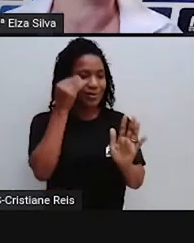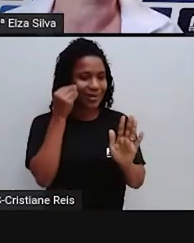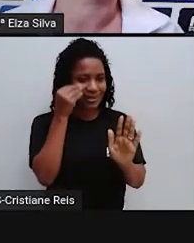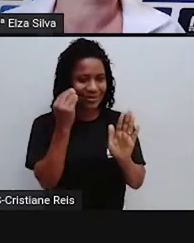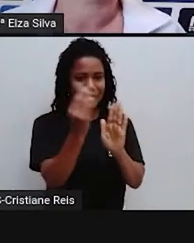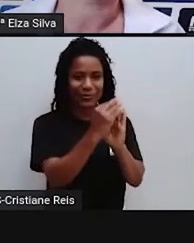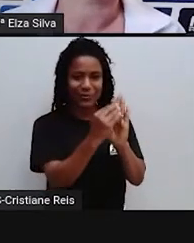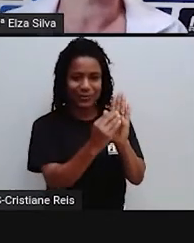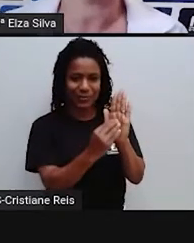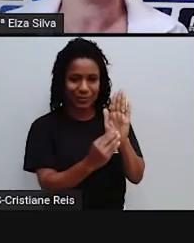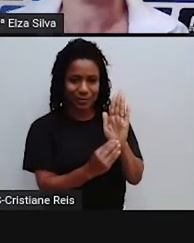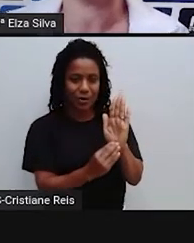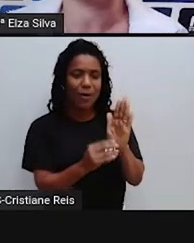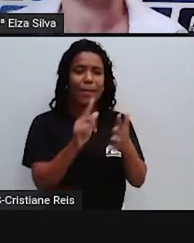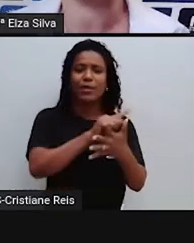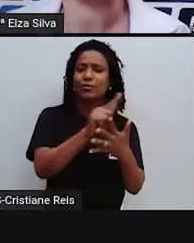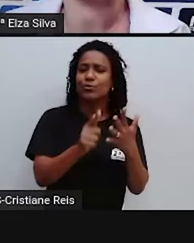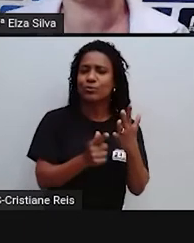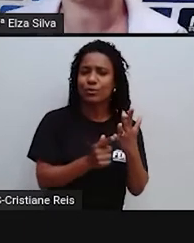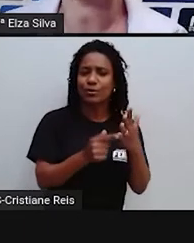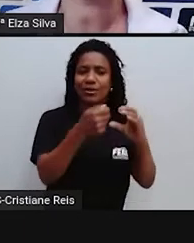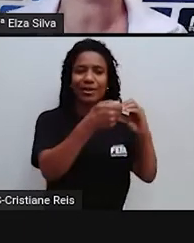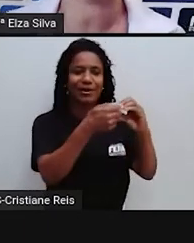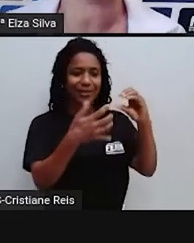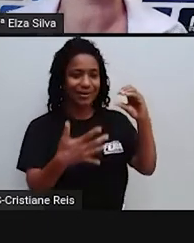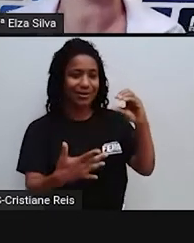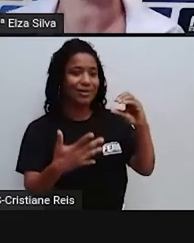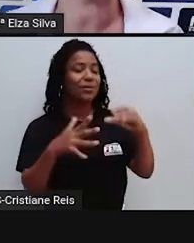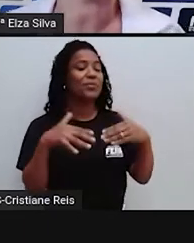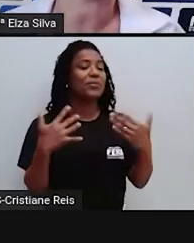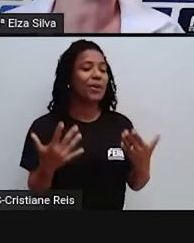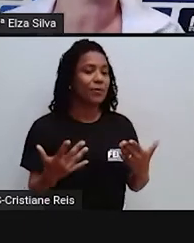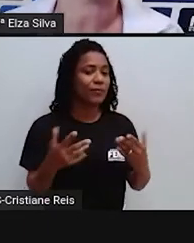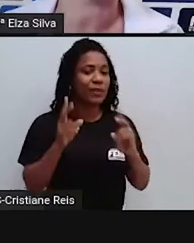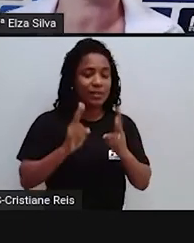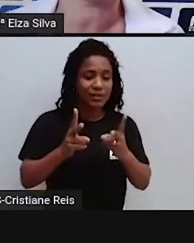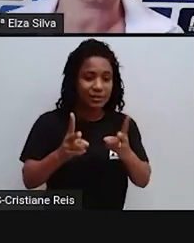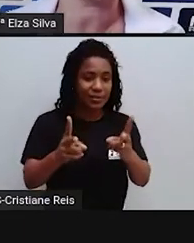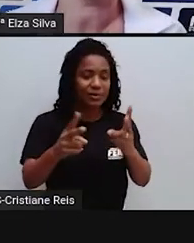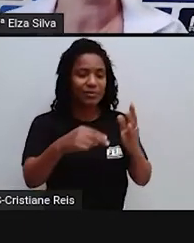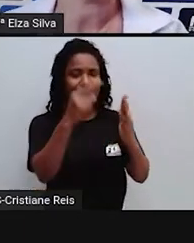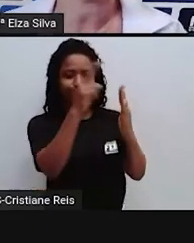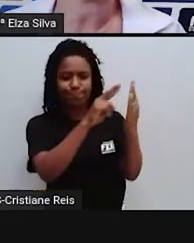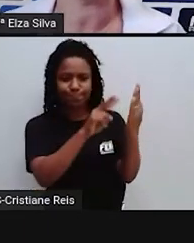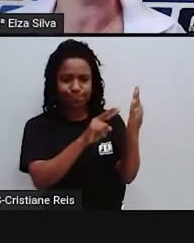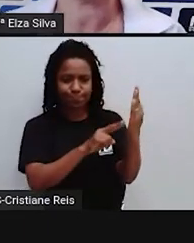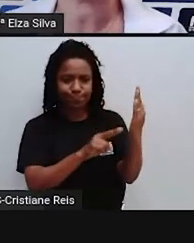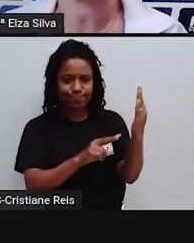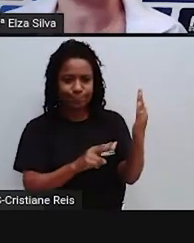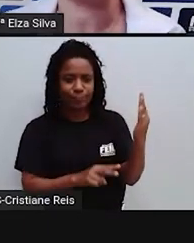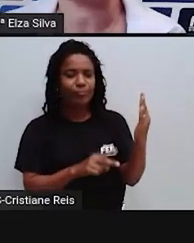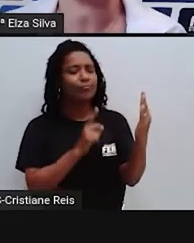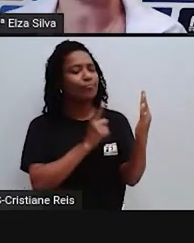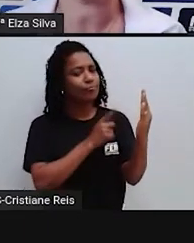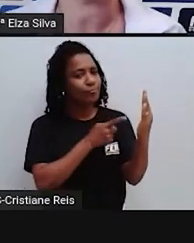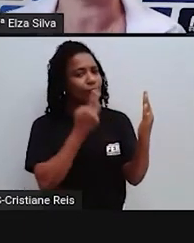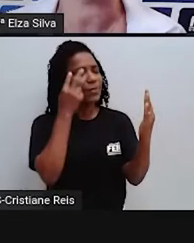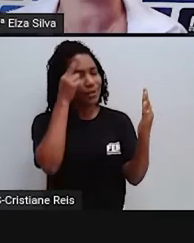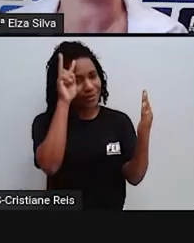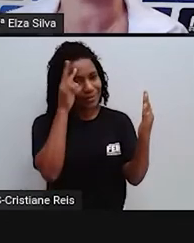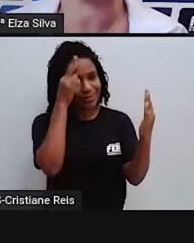exemplo Toda vez que você Lê ou escrever Um relato Você vai observar Que toda história